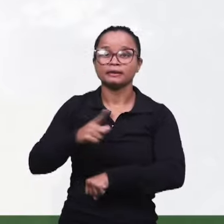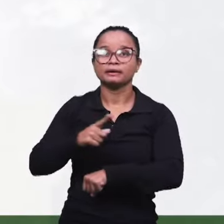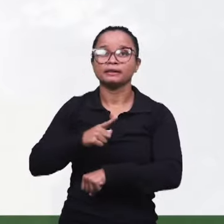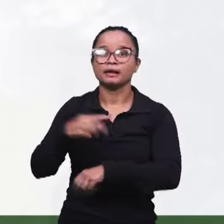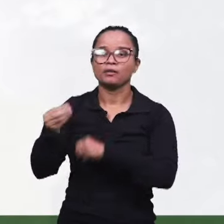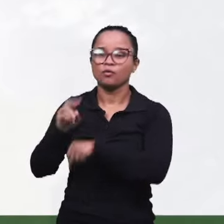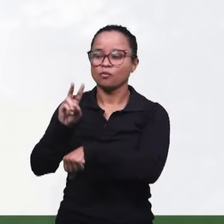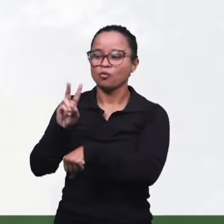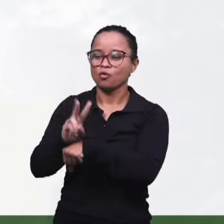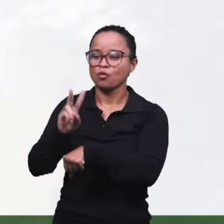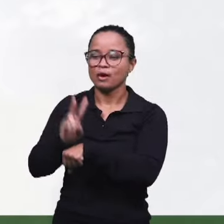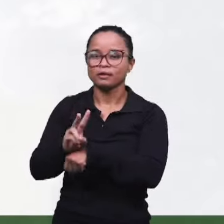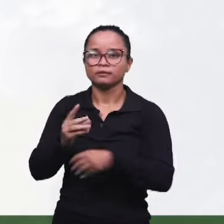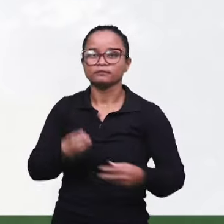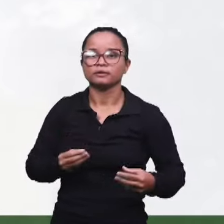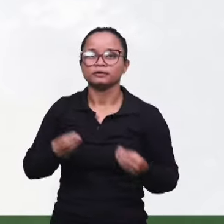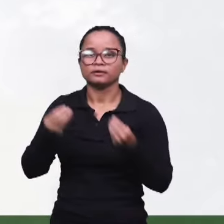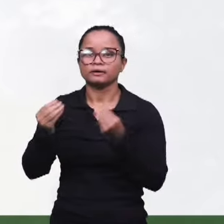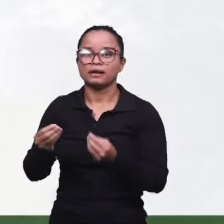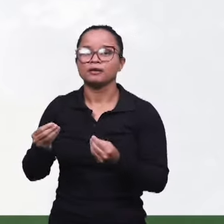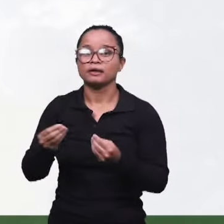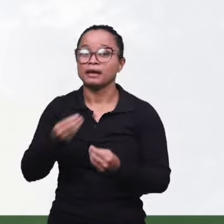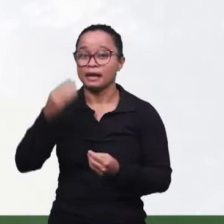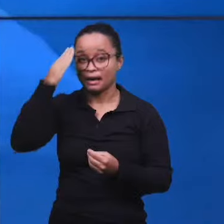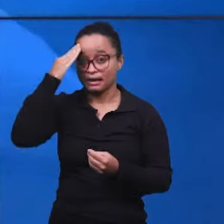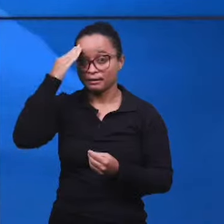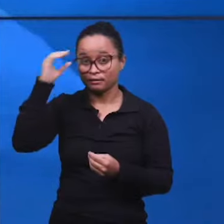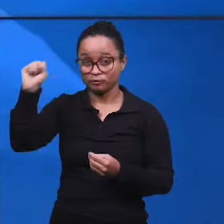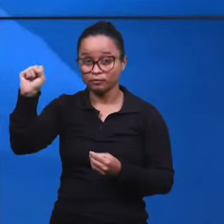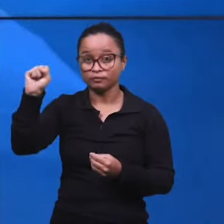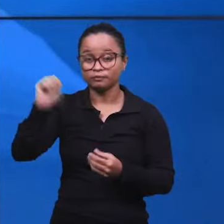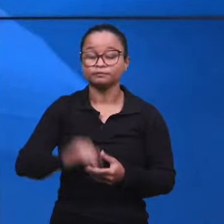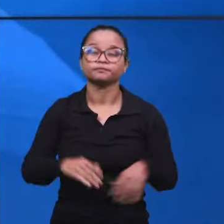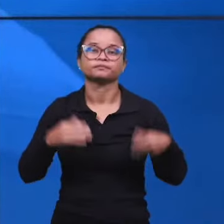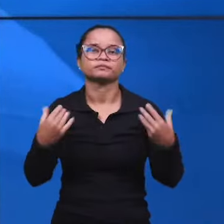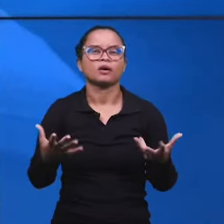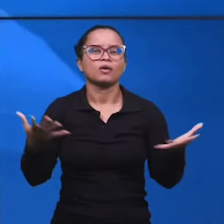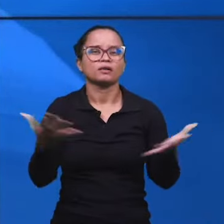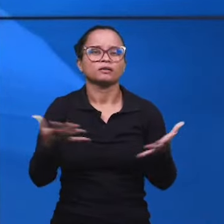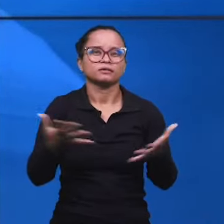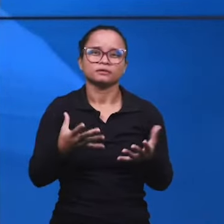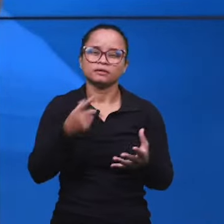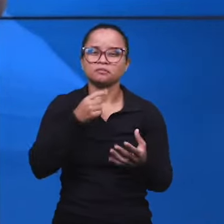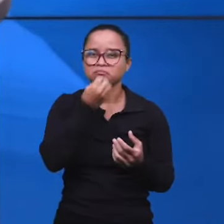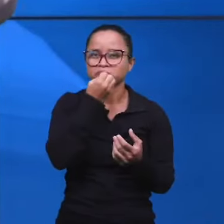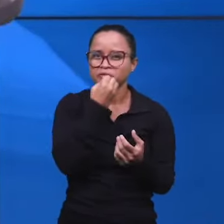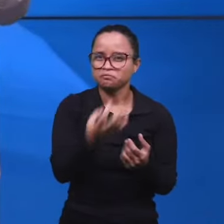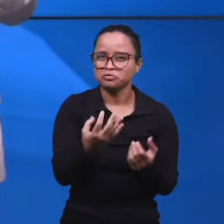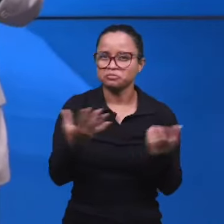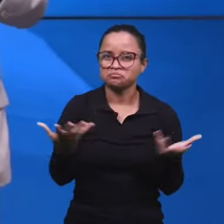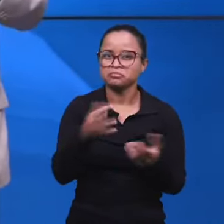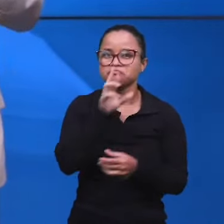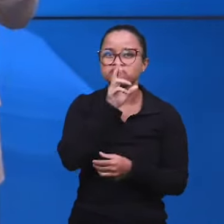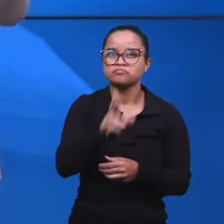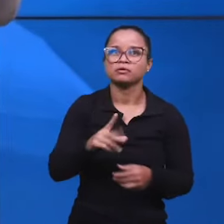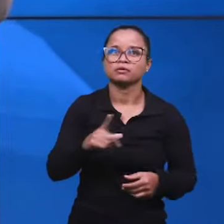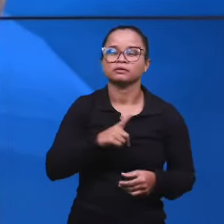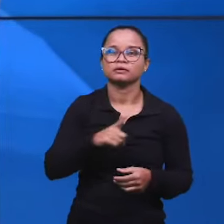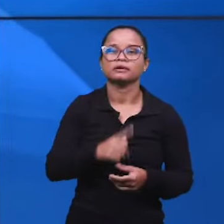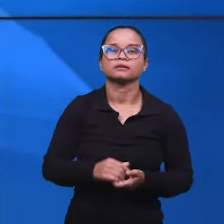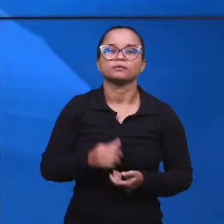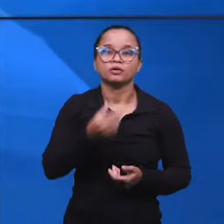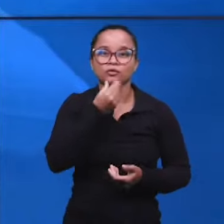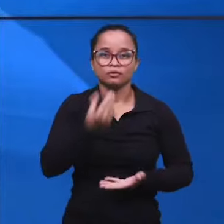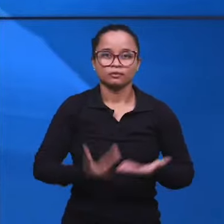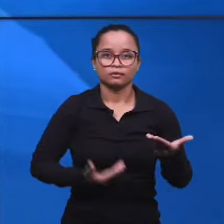pelos guardas a Salomão. Então agora, essa colocação vai ser muito bem feita aqui agora, pelo nosso irmão, o